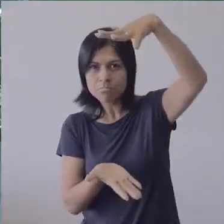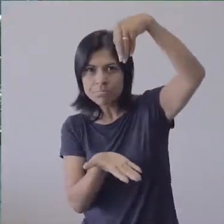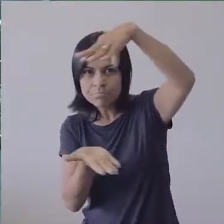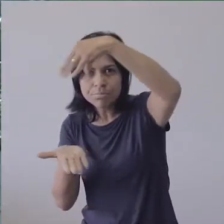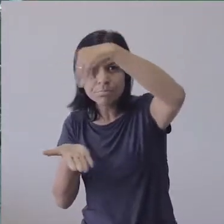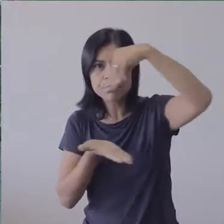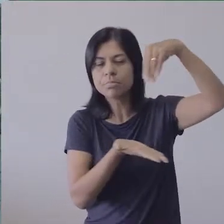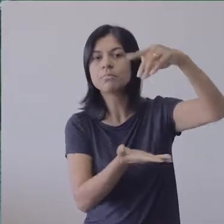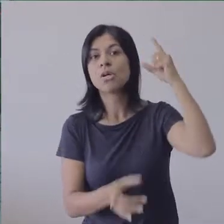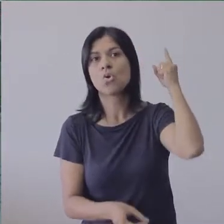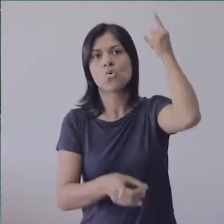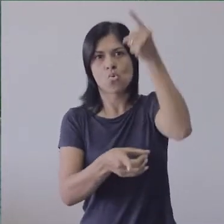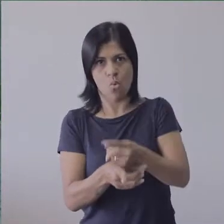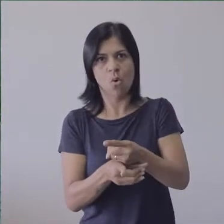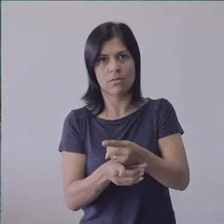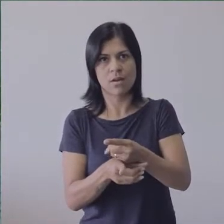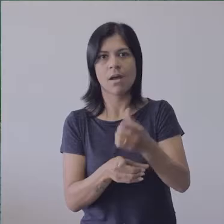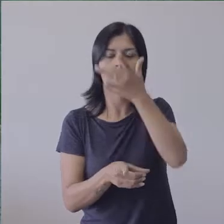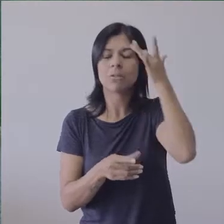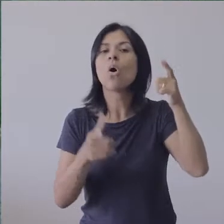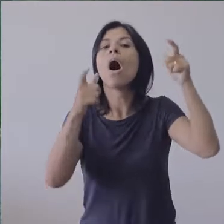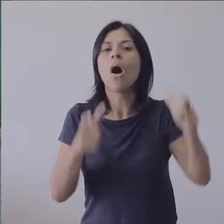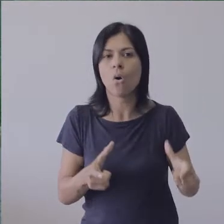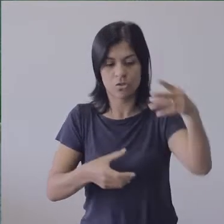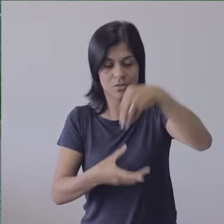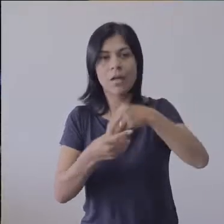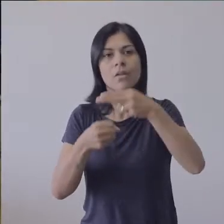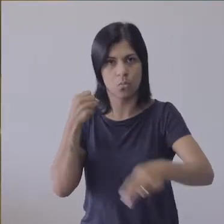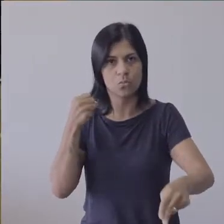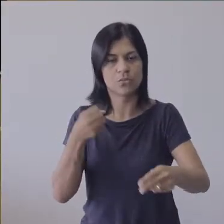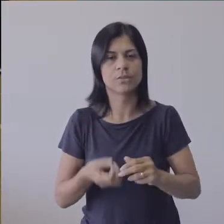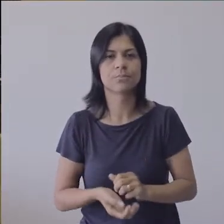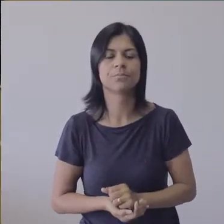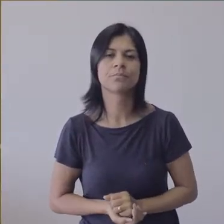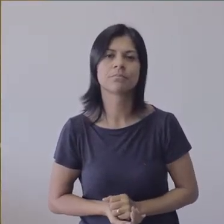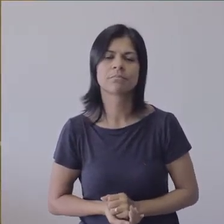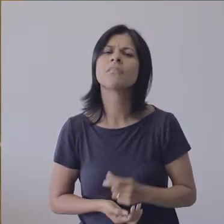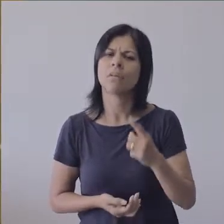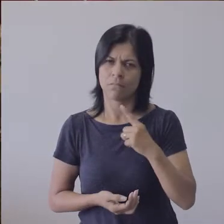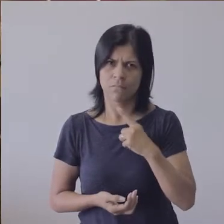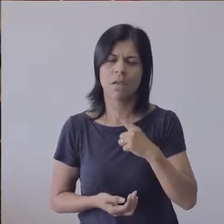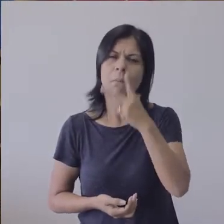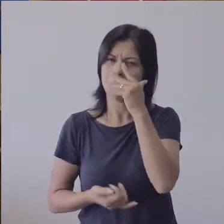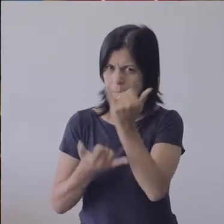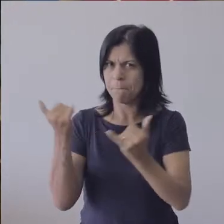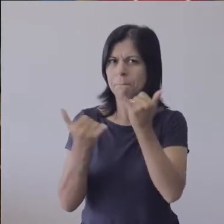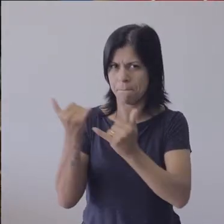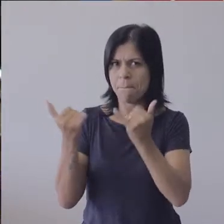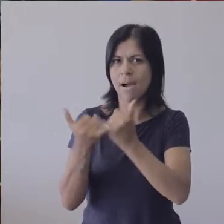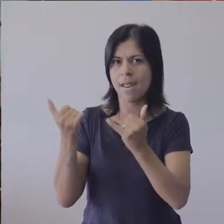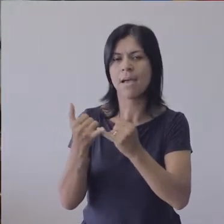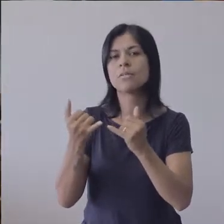Maps, a gente usa o Google Maps para poder identificar a localização do alerta, né. Um sistema semelhante ao alerta UFIS já é